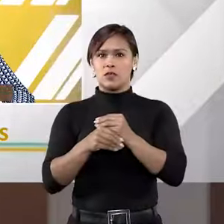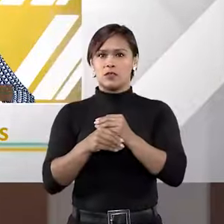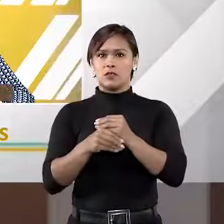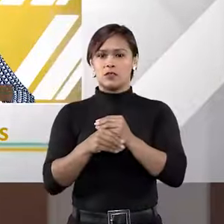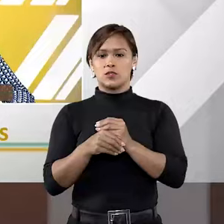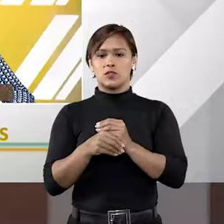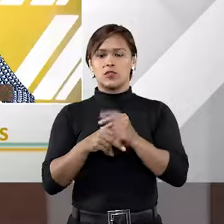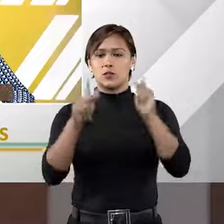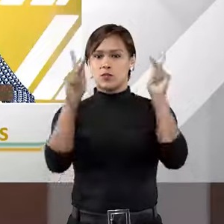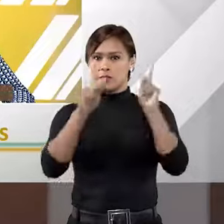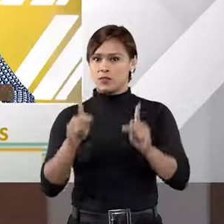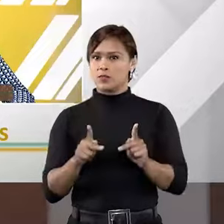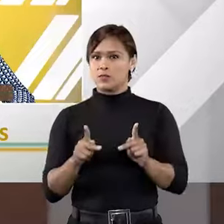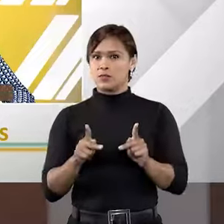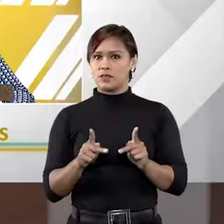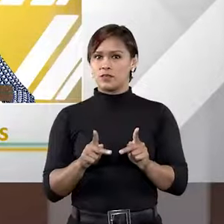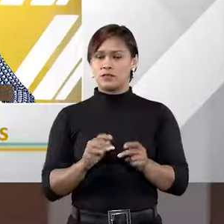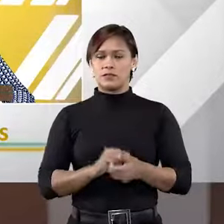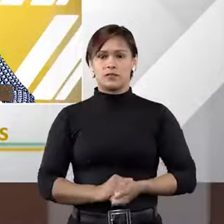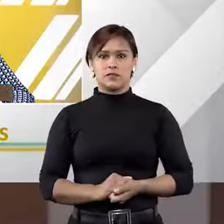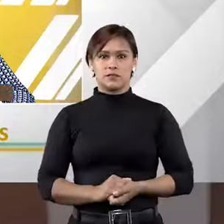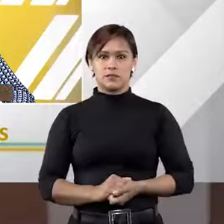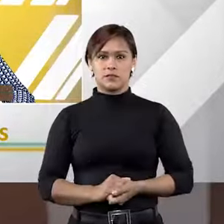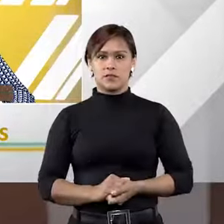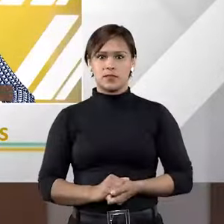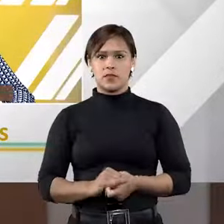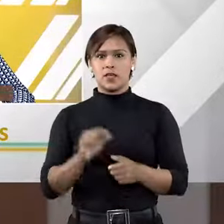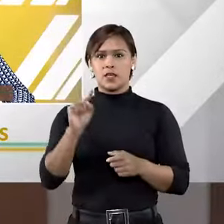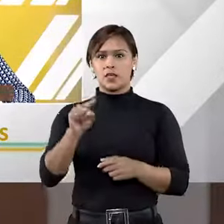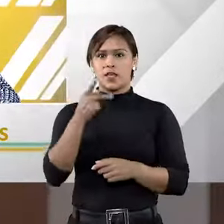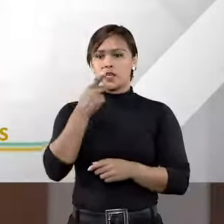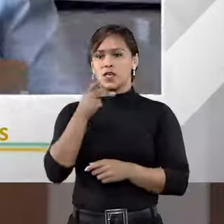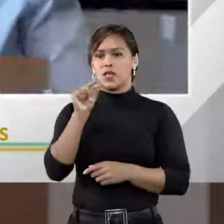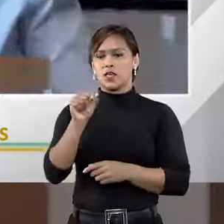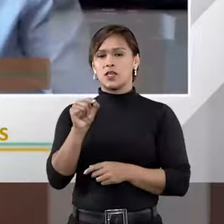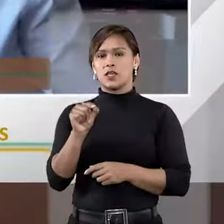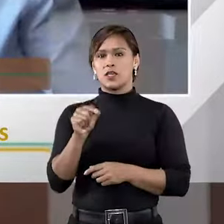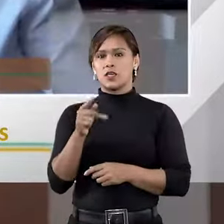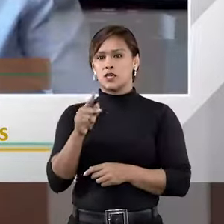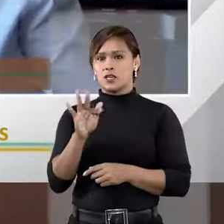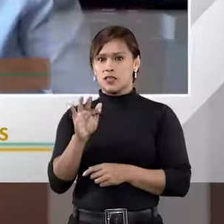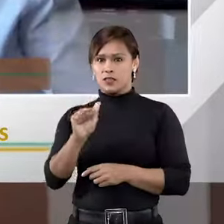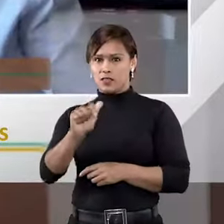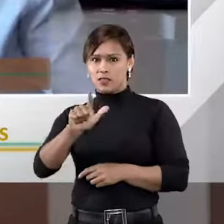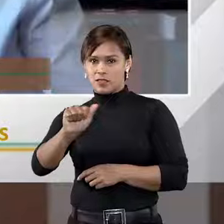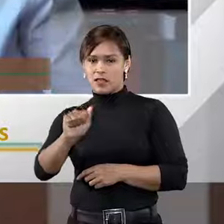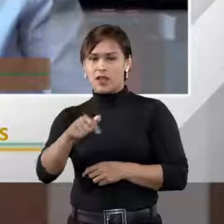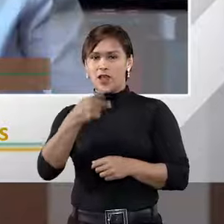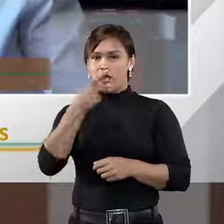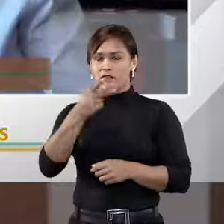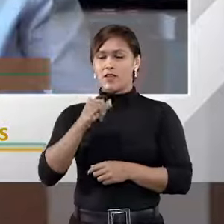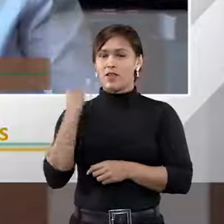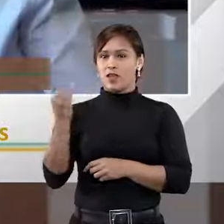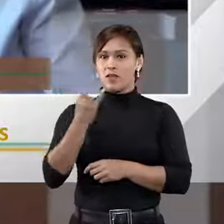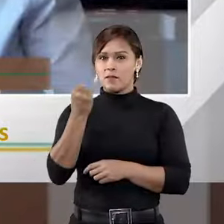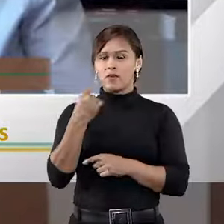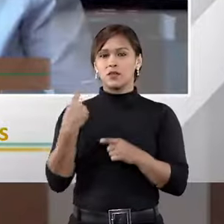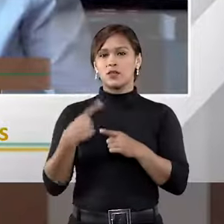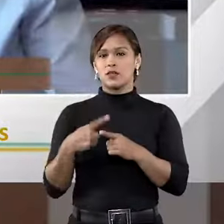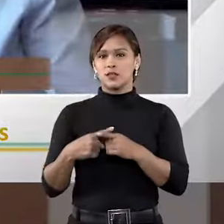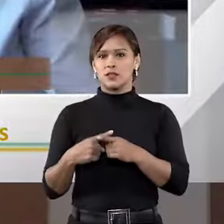imparcialidade? Por favor. Isso que a Tala falou é bem importante.